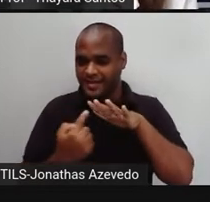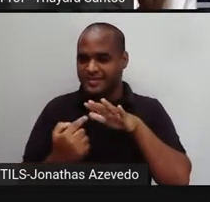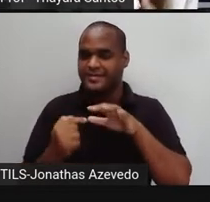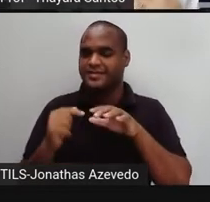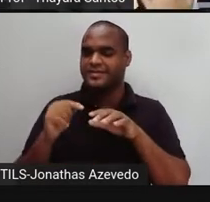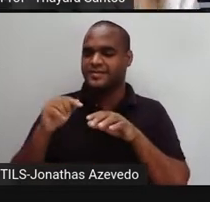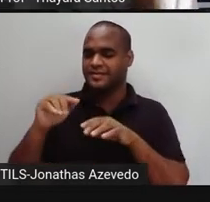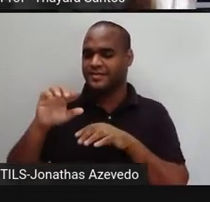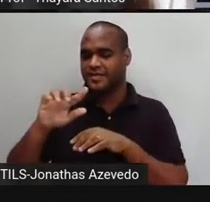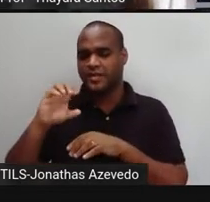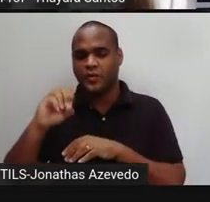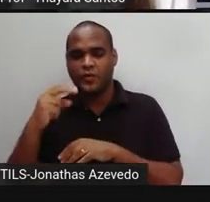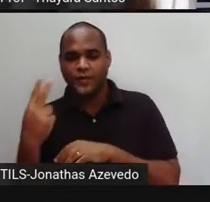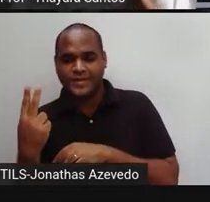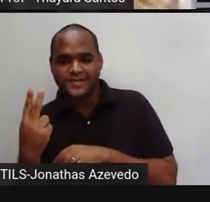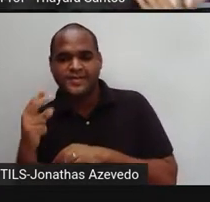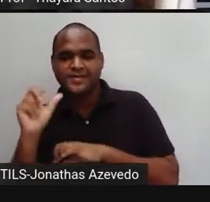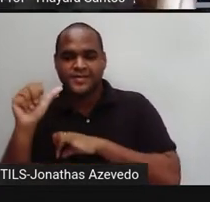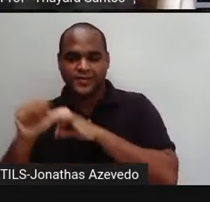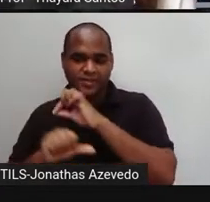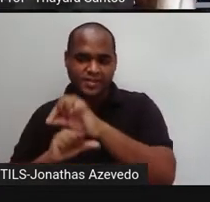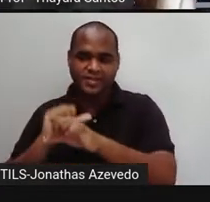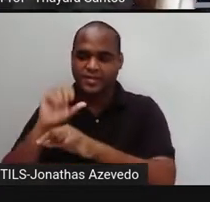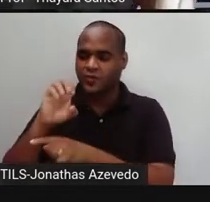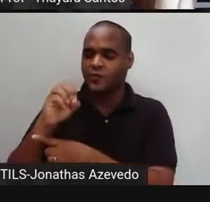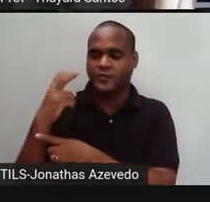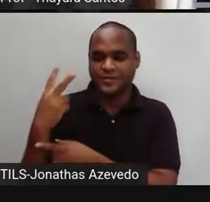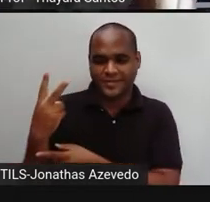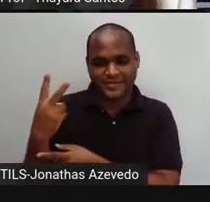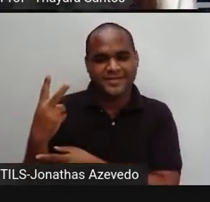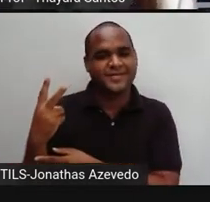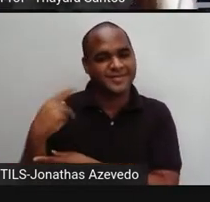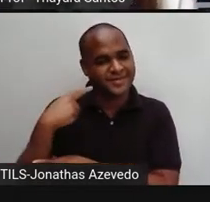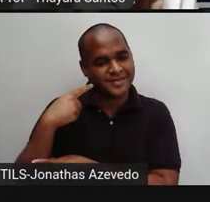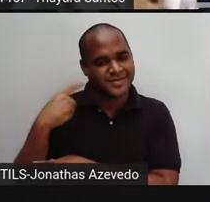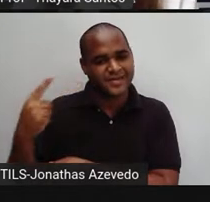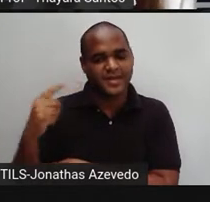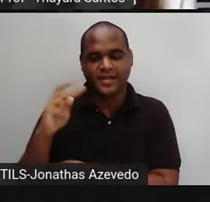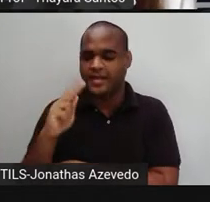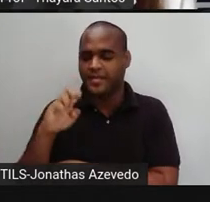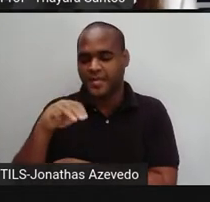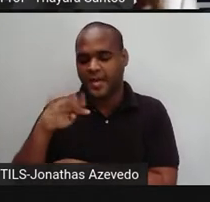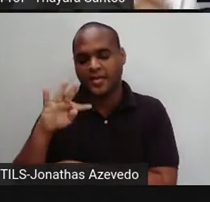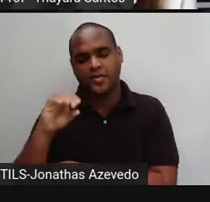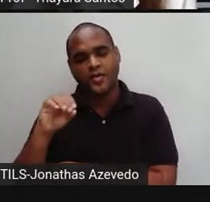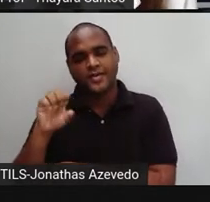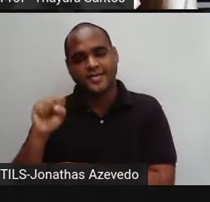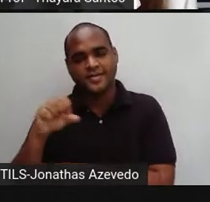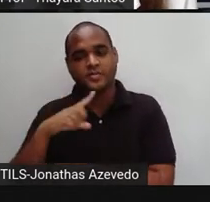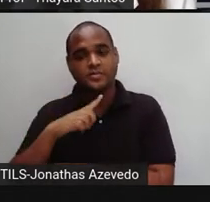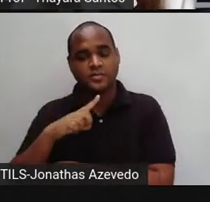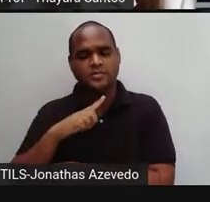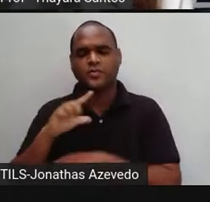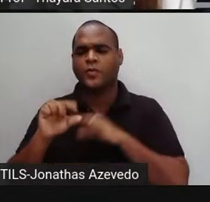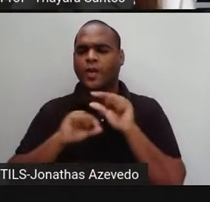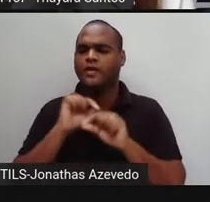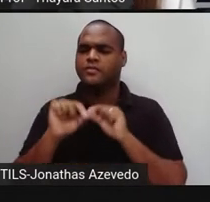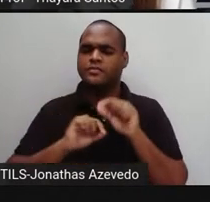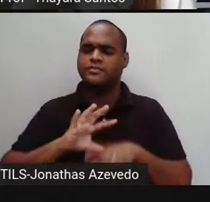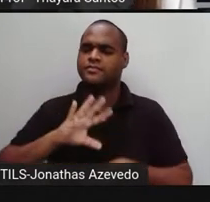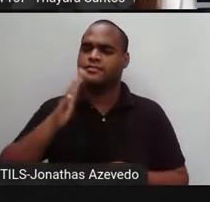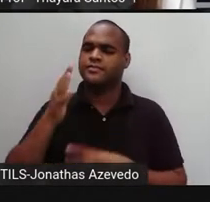organismo e o ambiente. E essas trocas gasosas a gente também pode chamar de hematose. Como é que acontece isso?